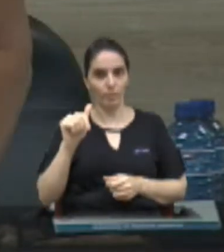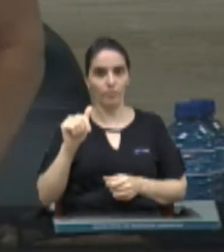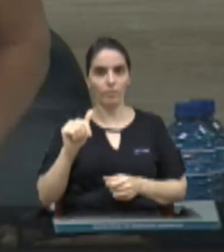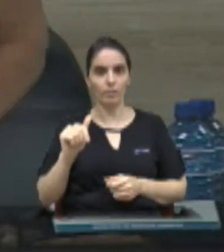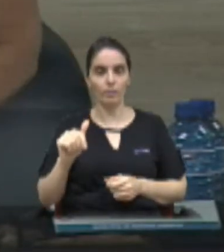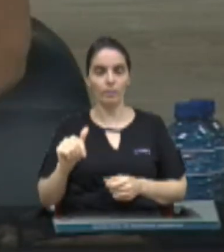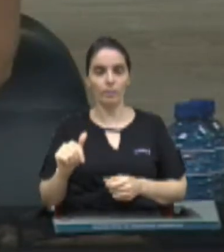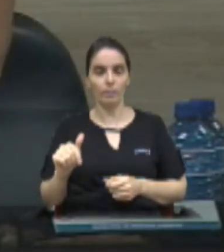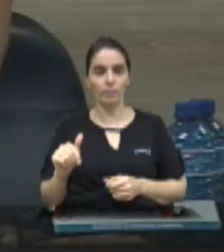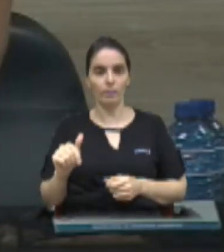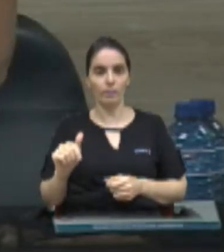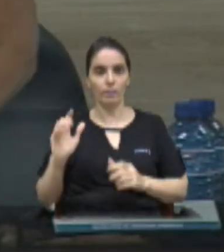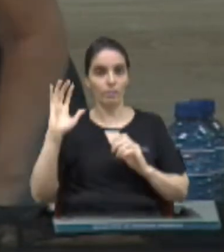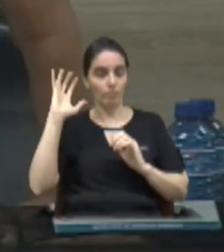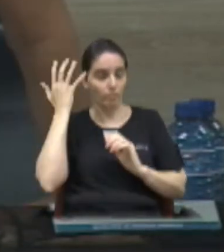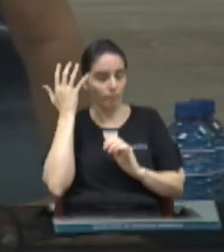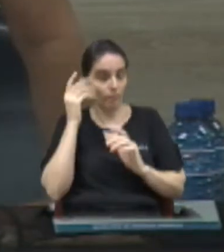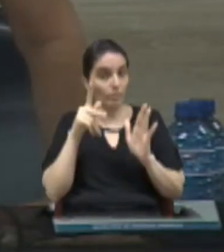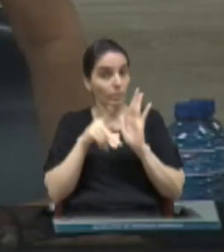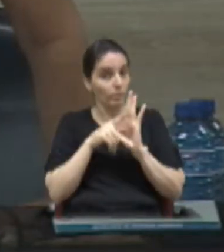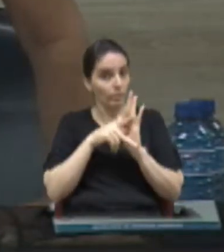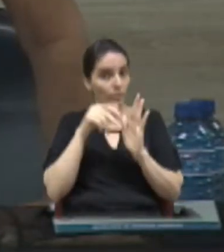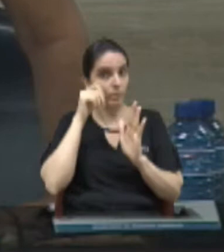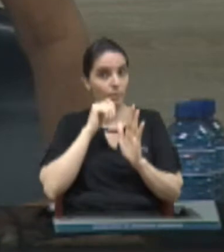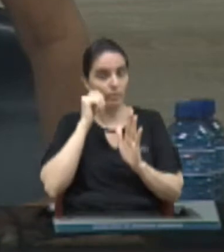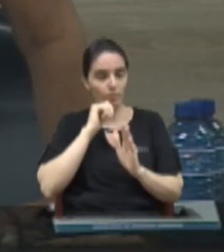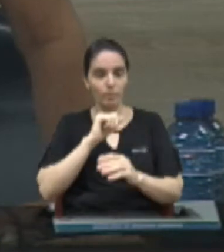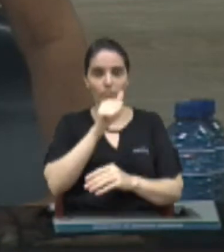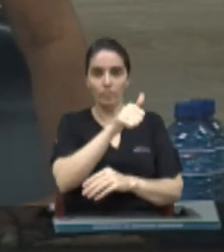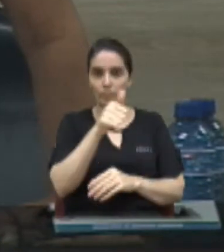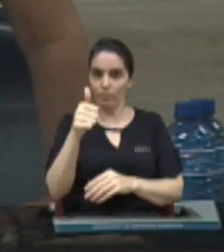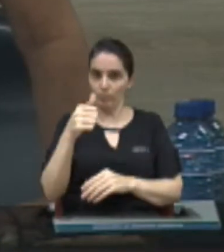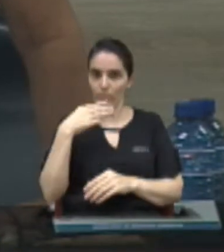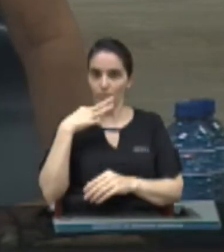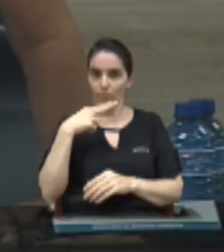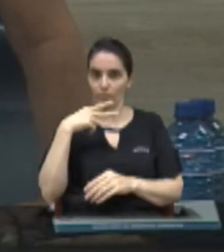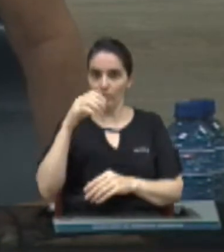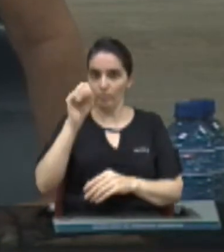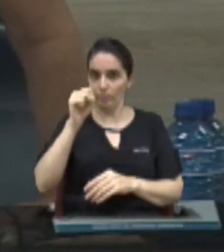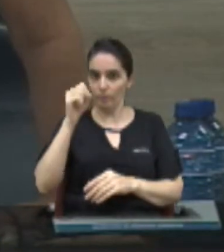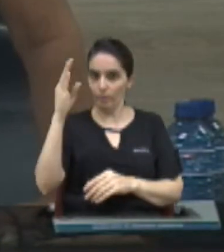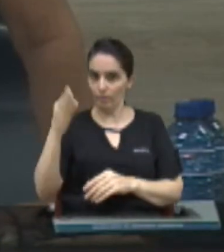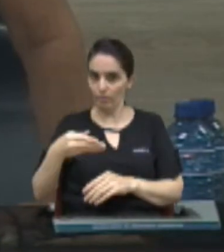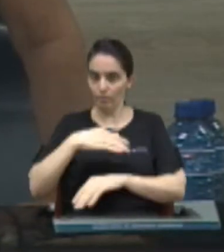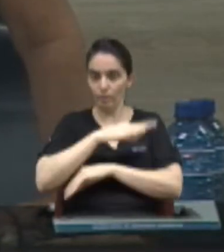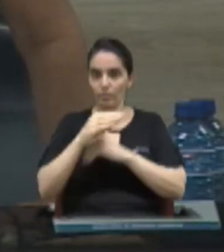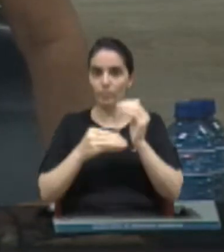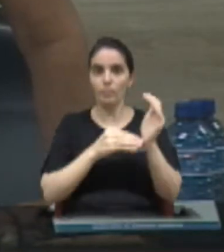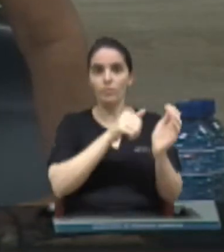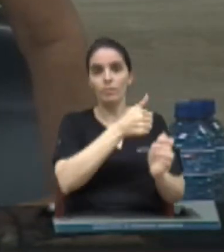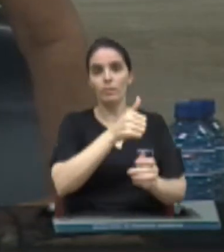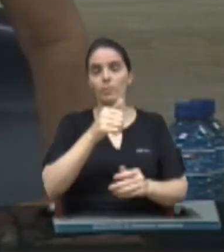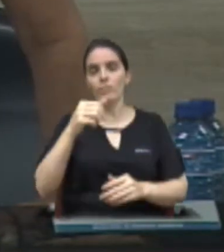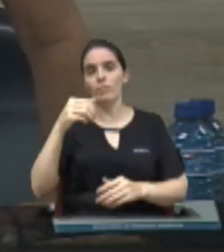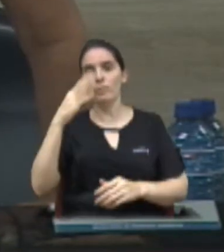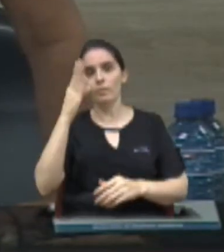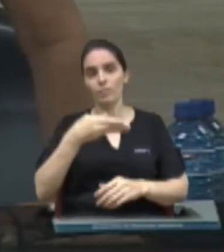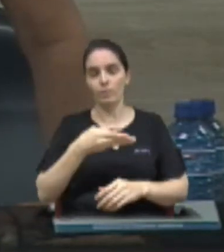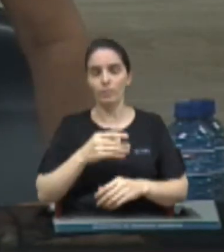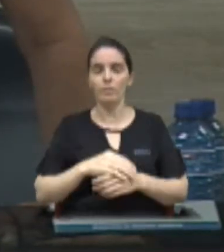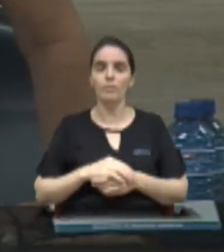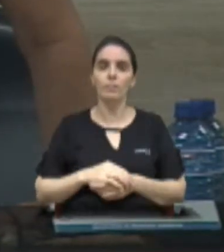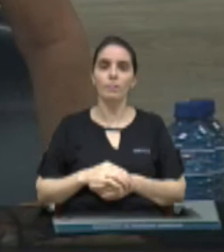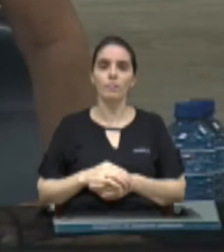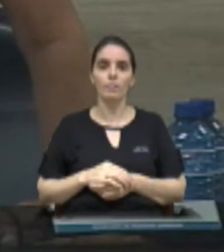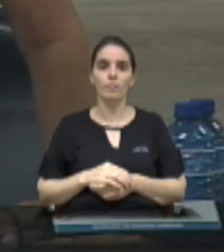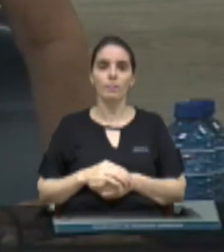mulheres aqui na Câmara Municipal no dia 11 do 3 8 e 30 às 11 e 30 ação mulher dicas de saúde meio